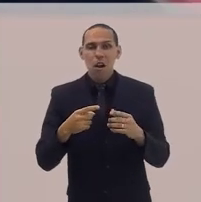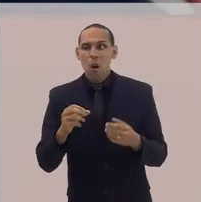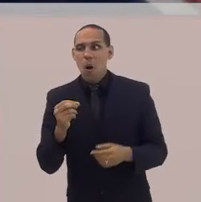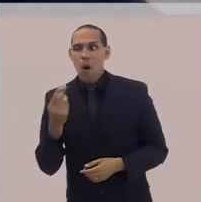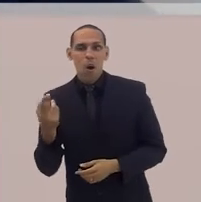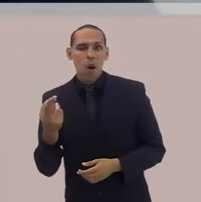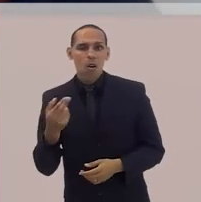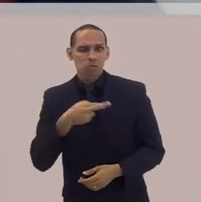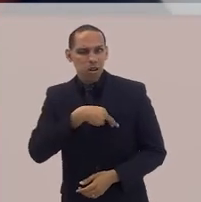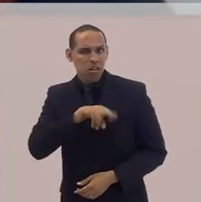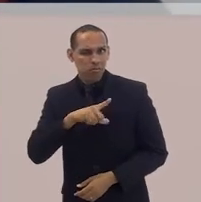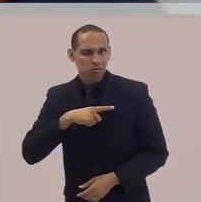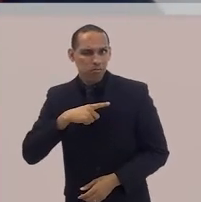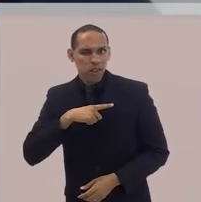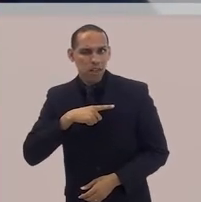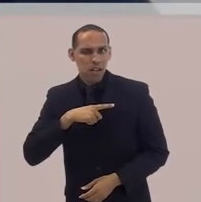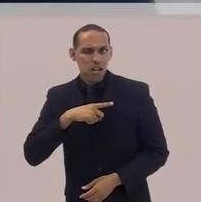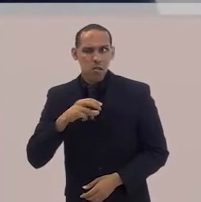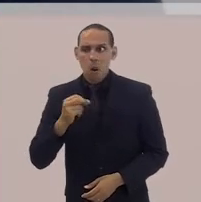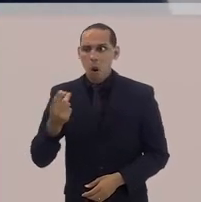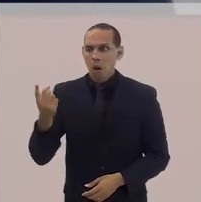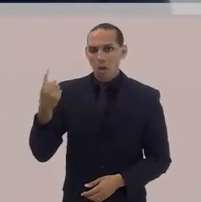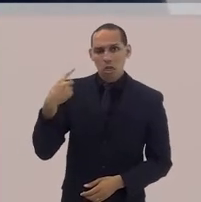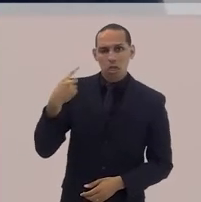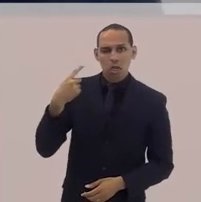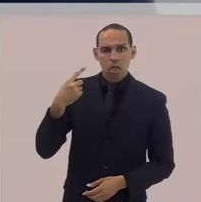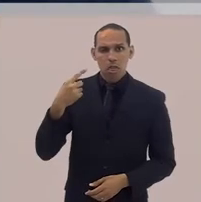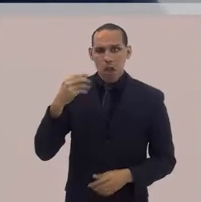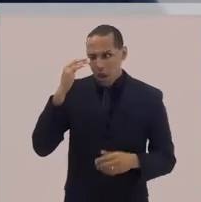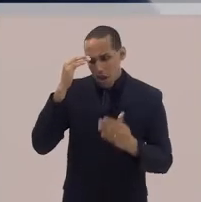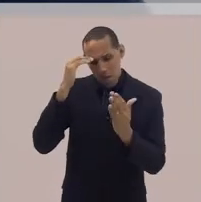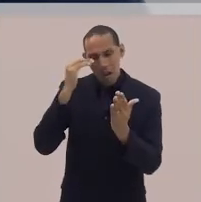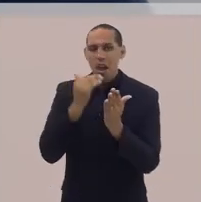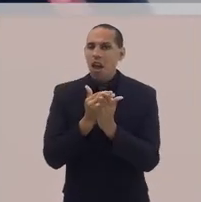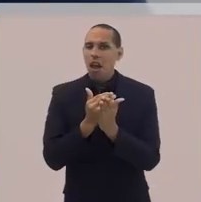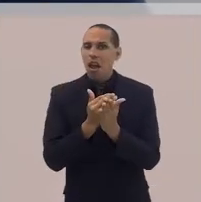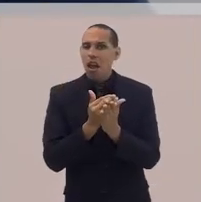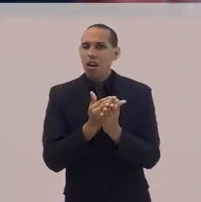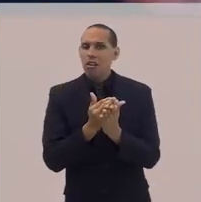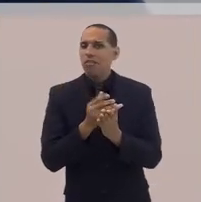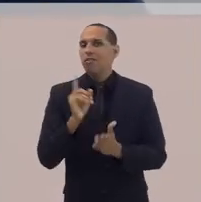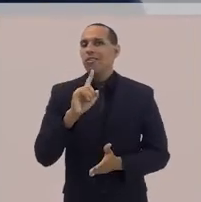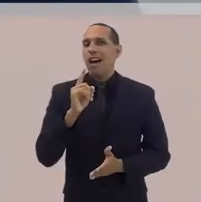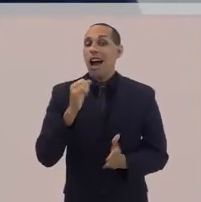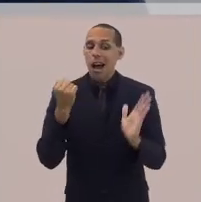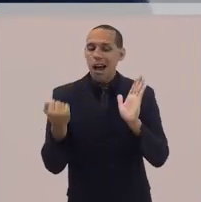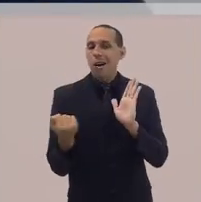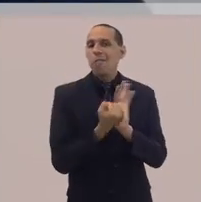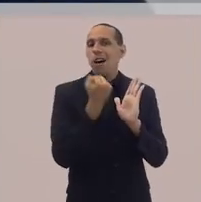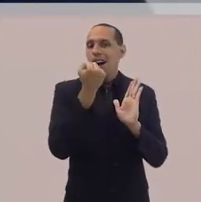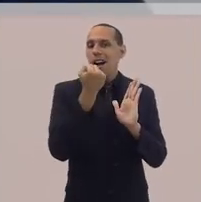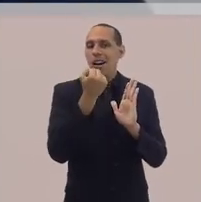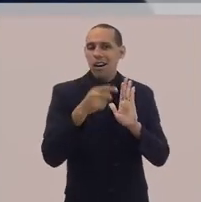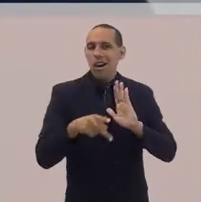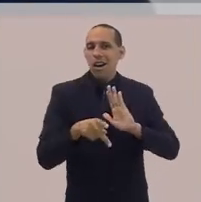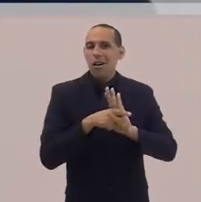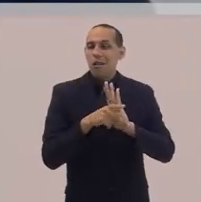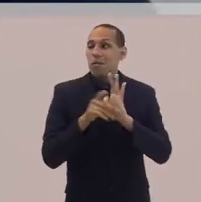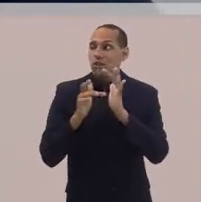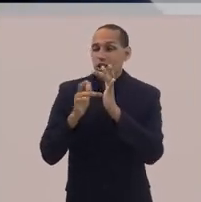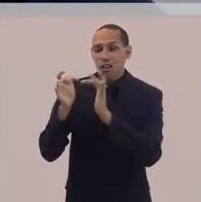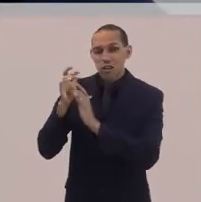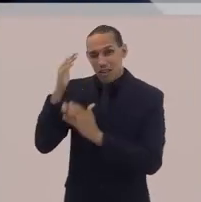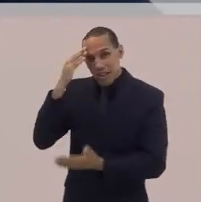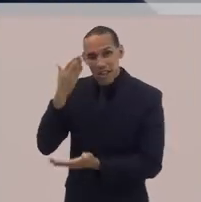porque temos uma filiação religiosa, por uma doutrina. A marca, o fruto, o sinal de que se